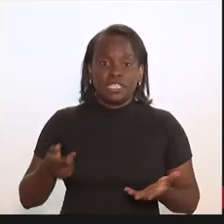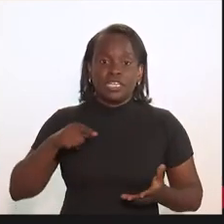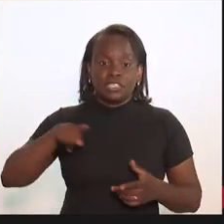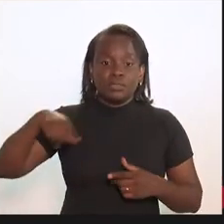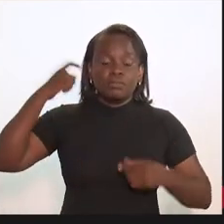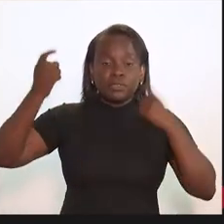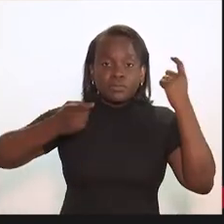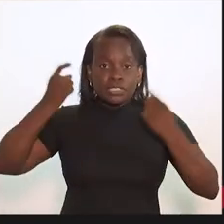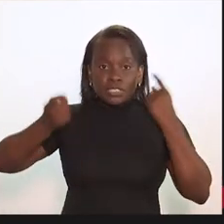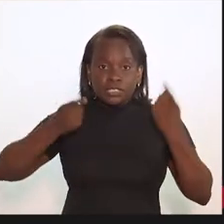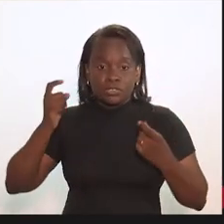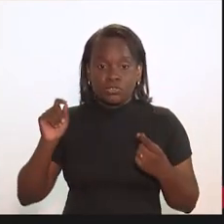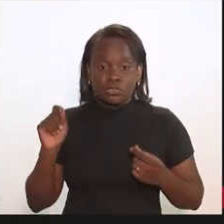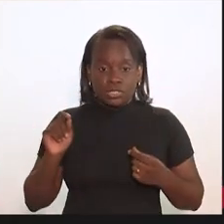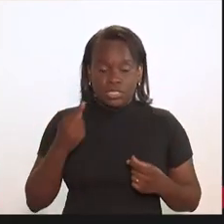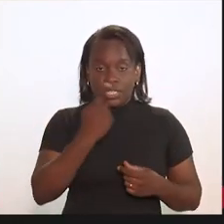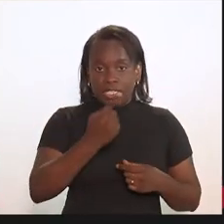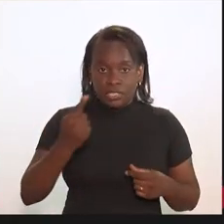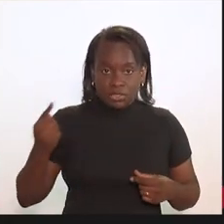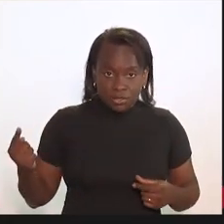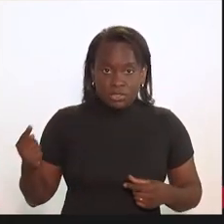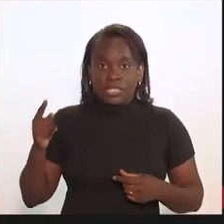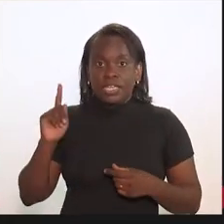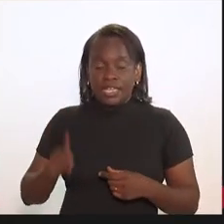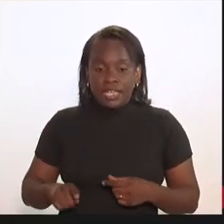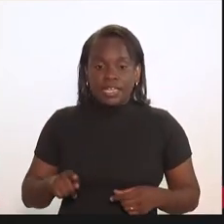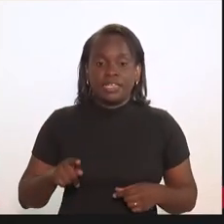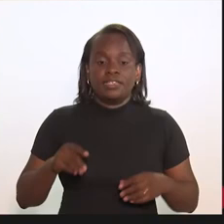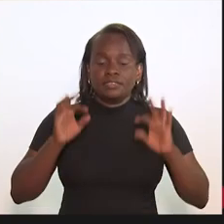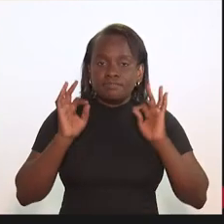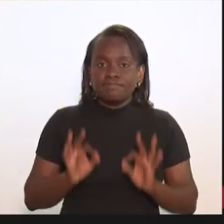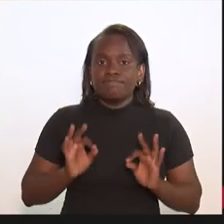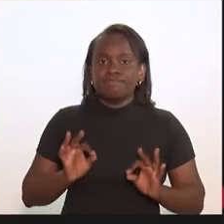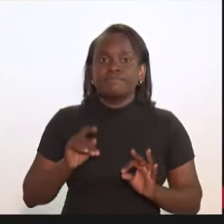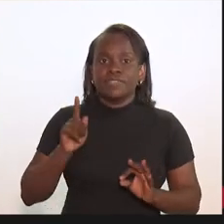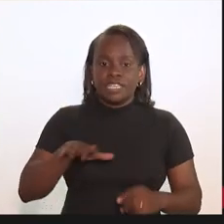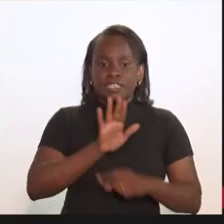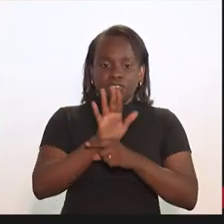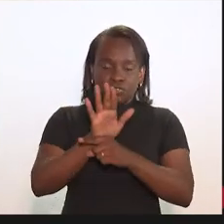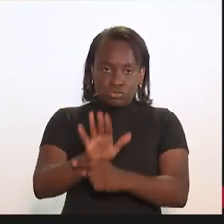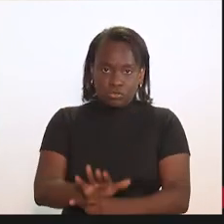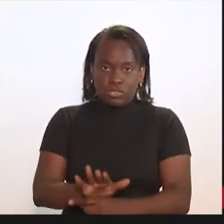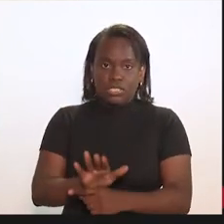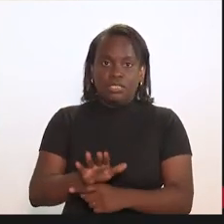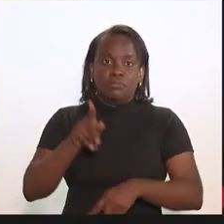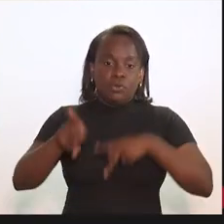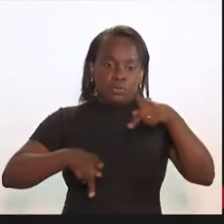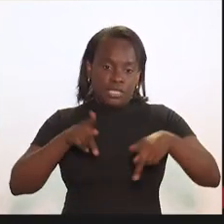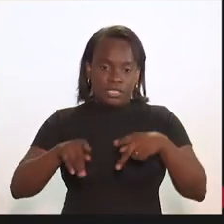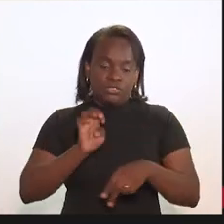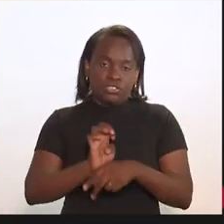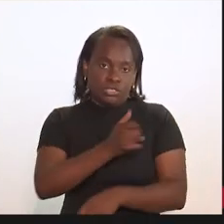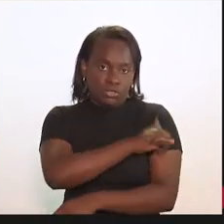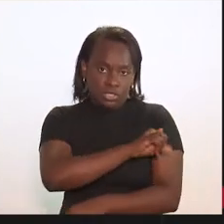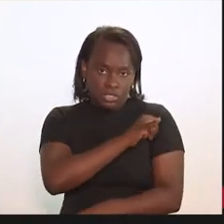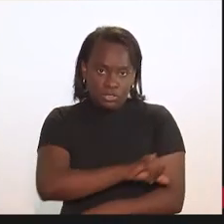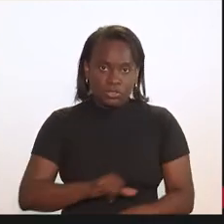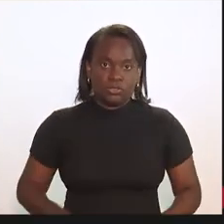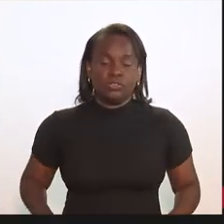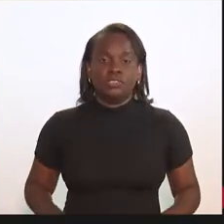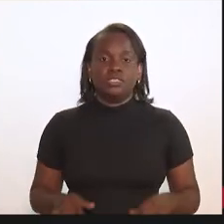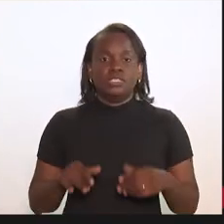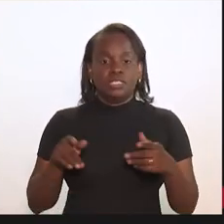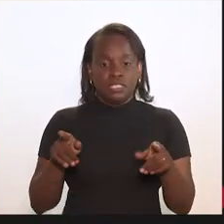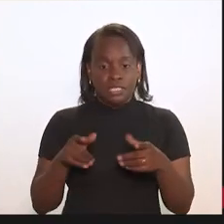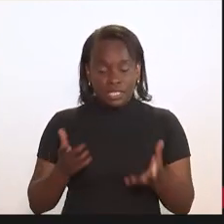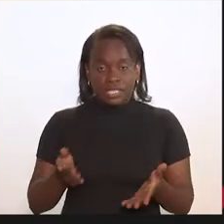E a nossa preocupação, a preocupação de cada um de nós é com certeza na contribuição para a população do estado do